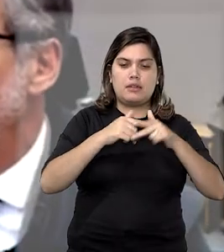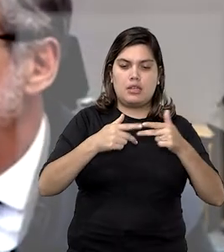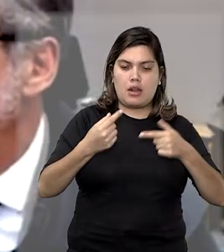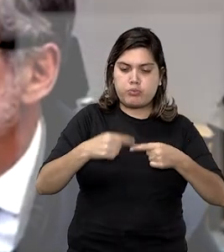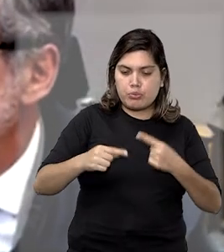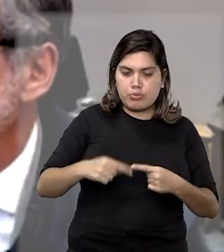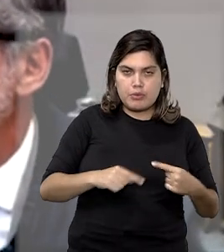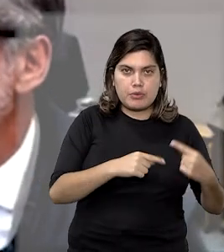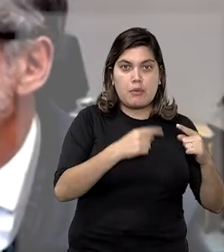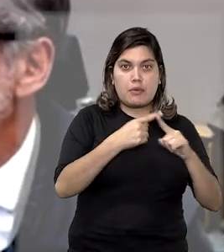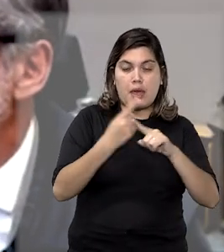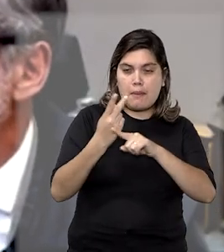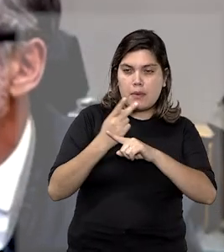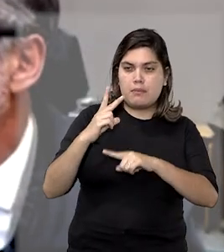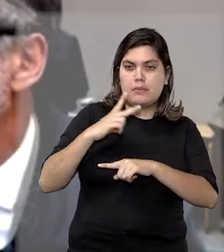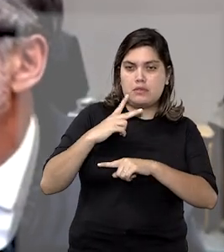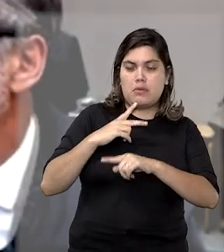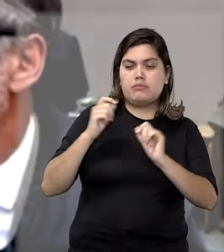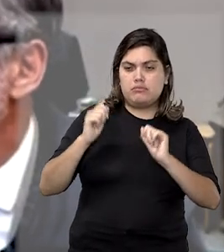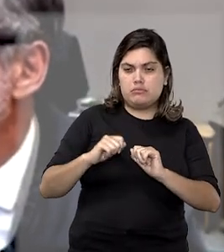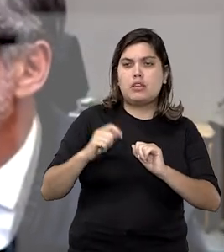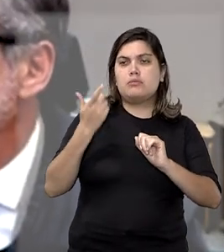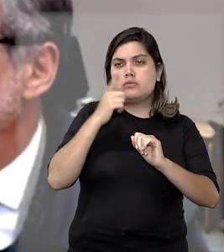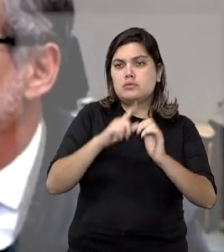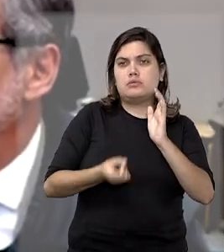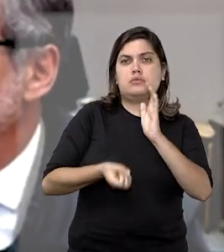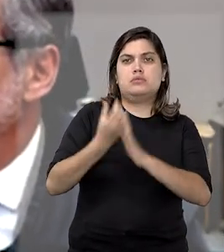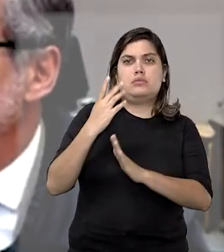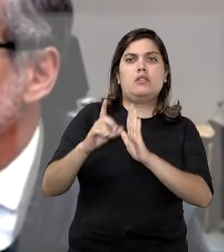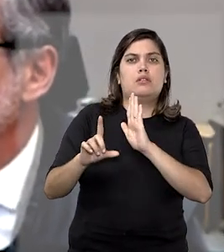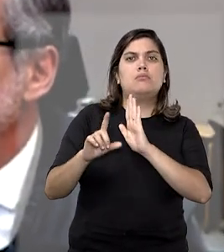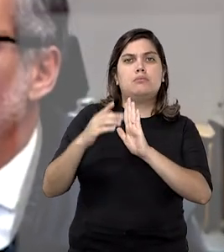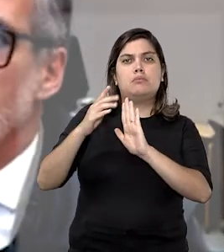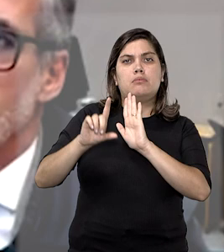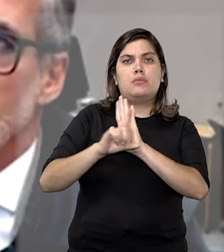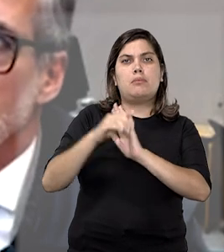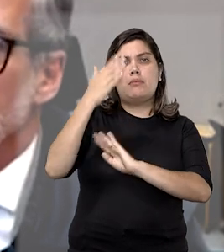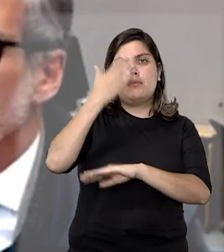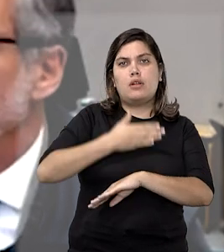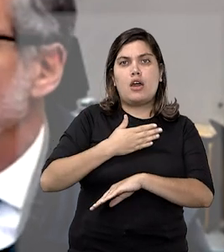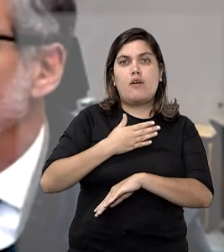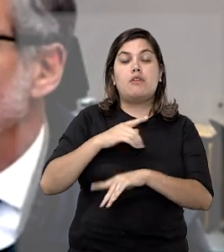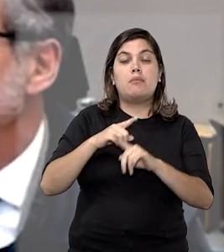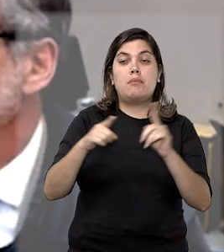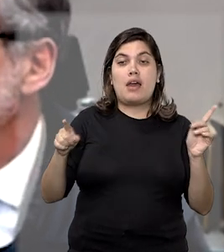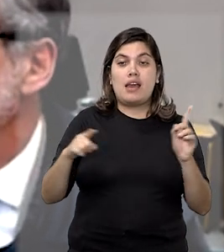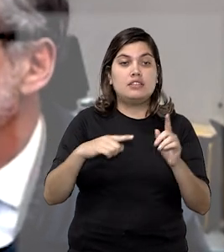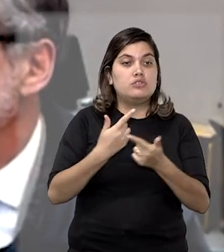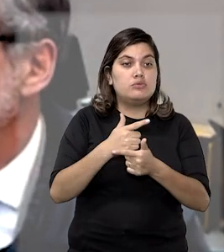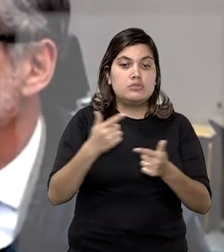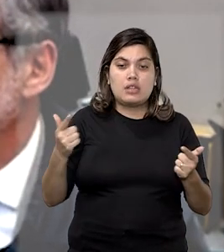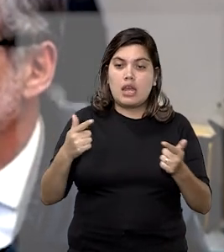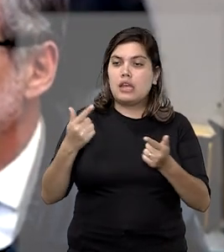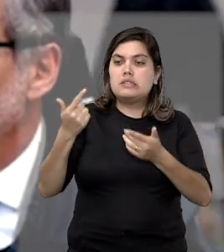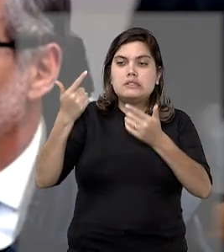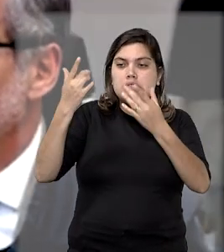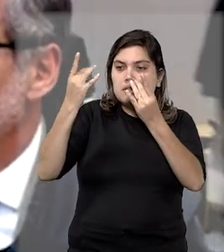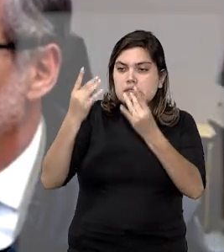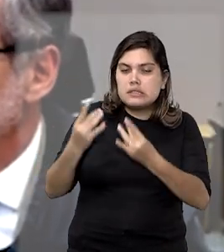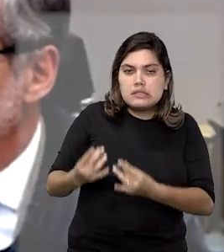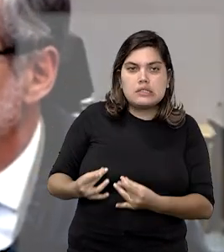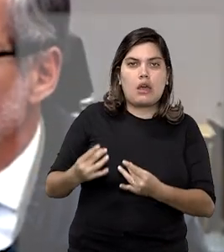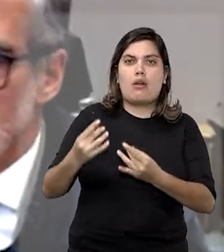pois a busca pessoal tem uma finalidade ilegal de produção de provas. E neste caso, diante da total ausência de descrição